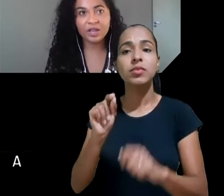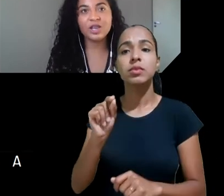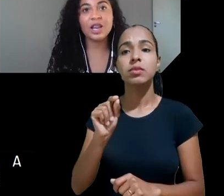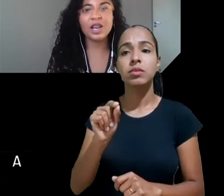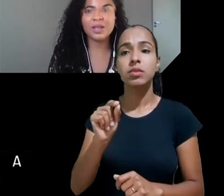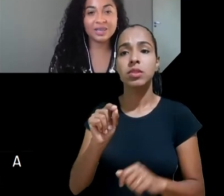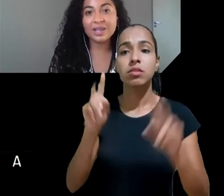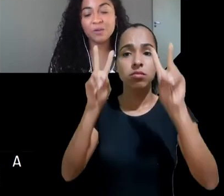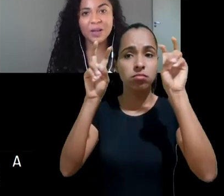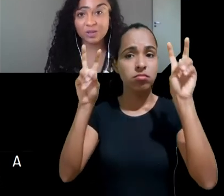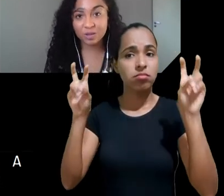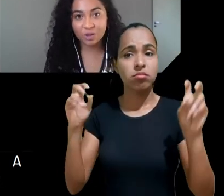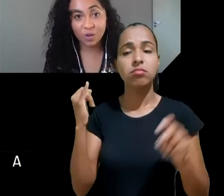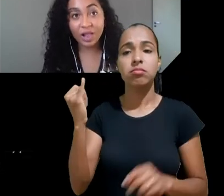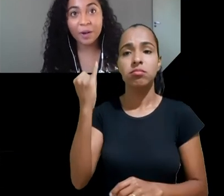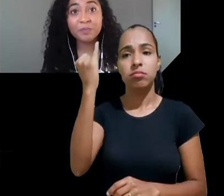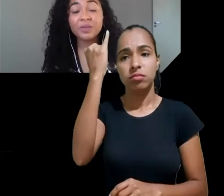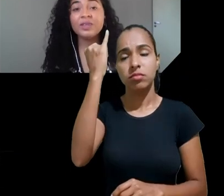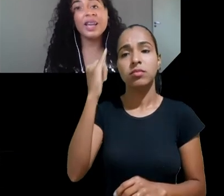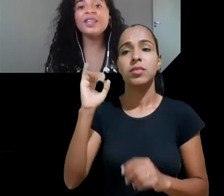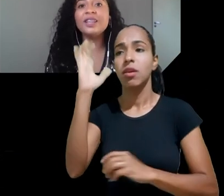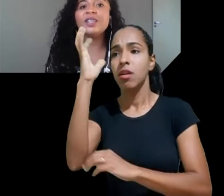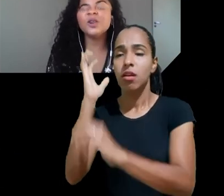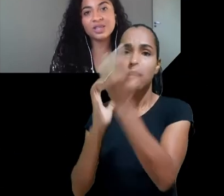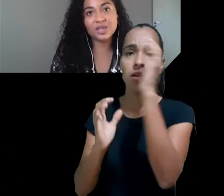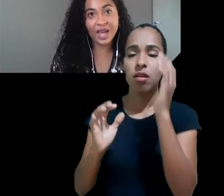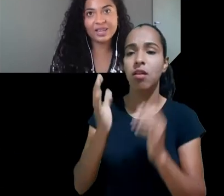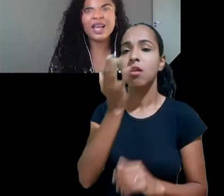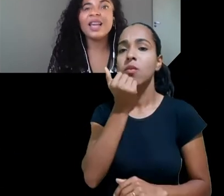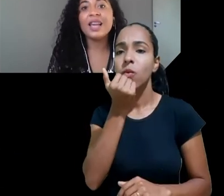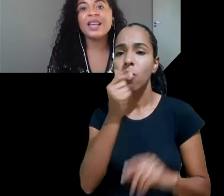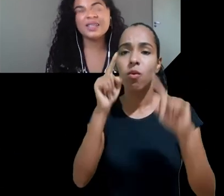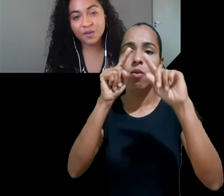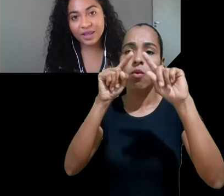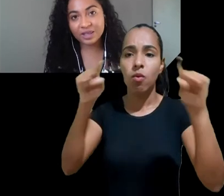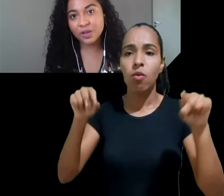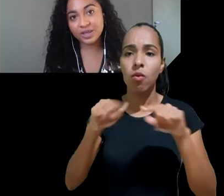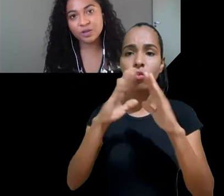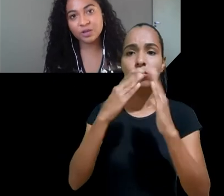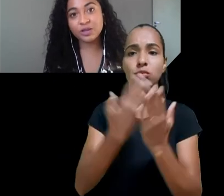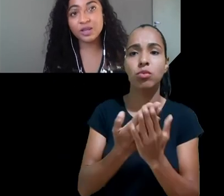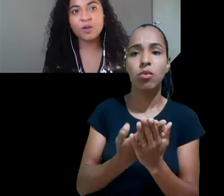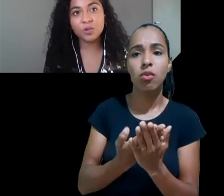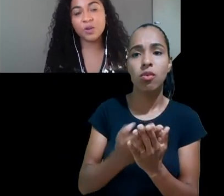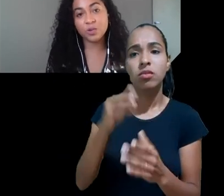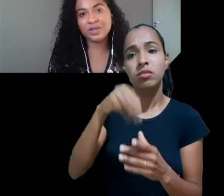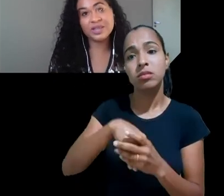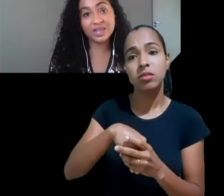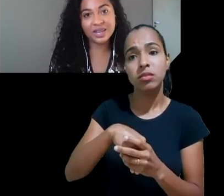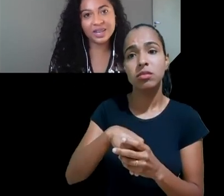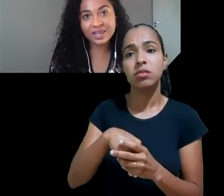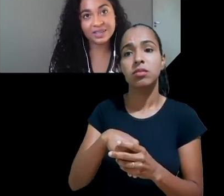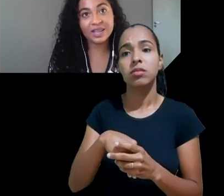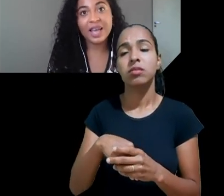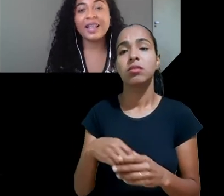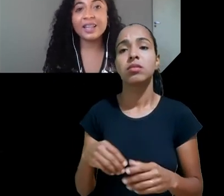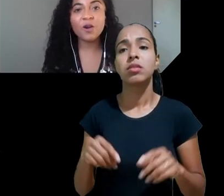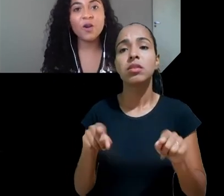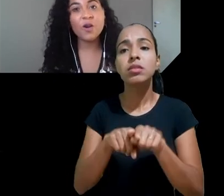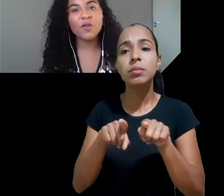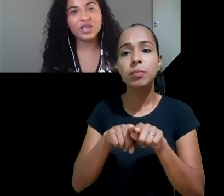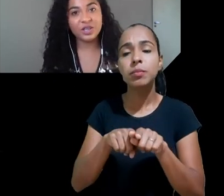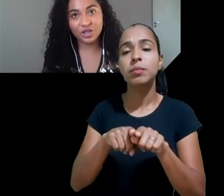como meio ambiente alimentação espaço escolar entre outras esferas que são afetadas pelo assédio da cultura consumista às crianças